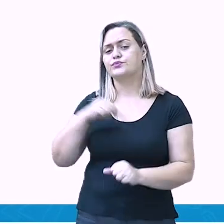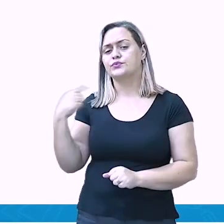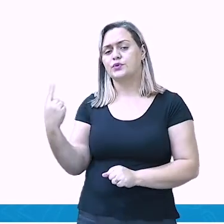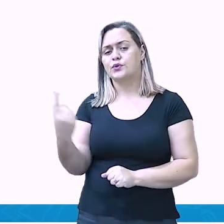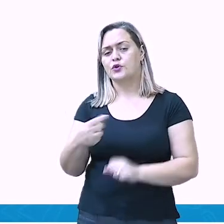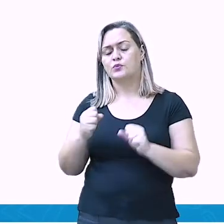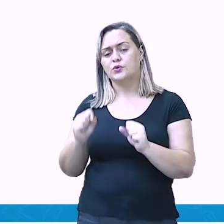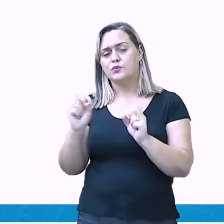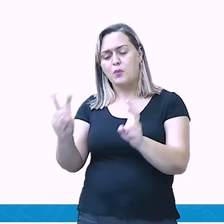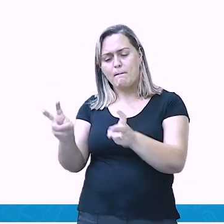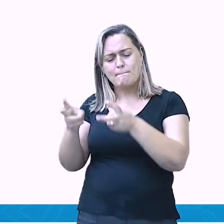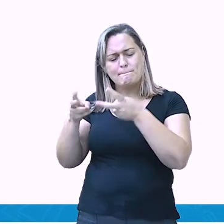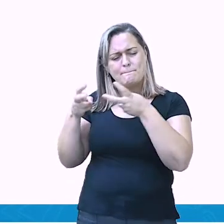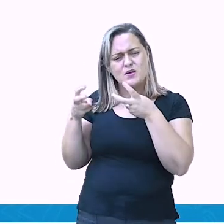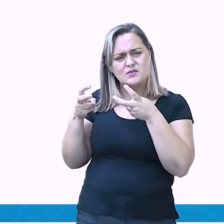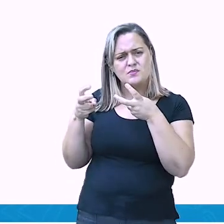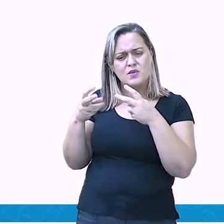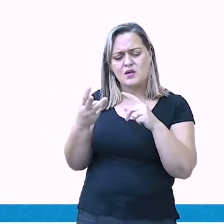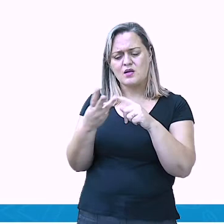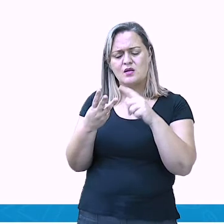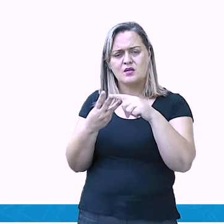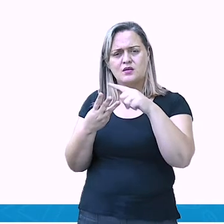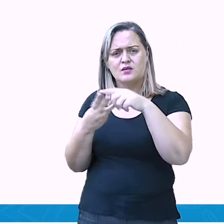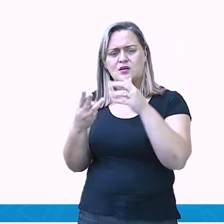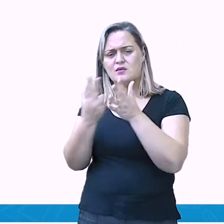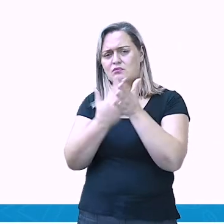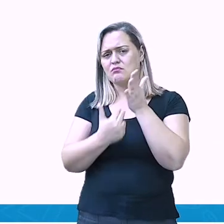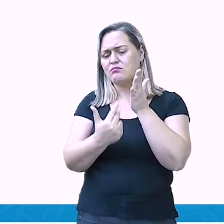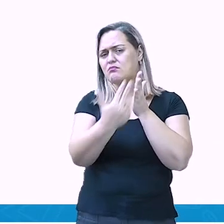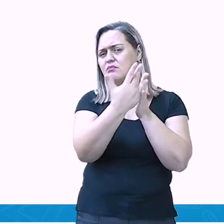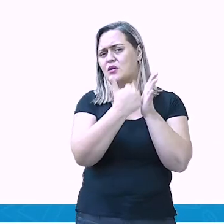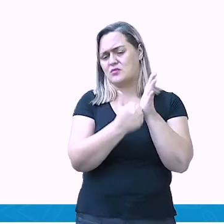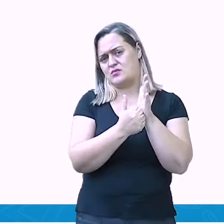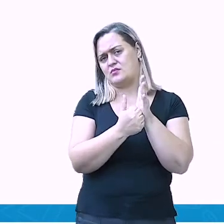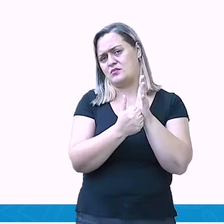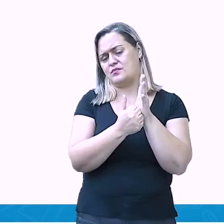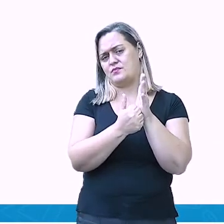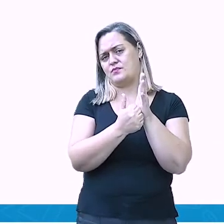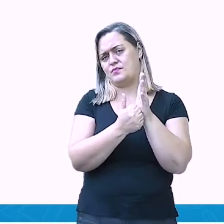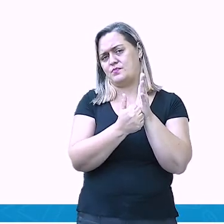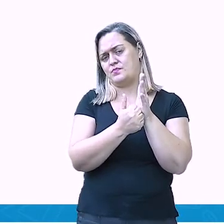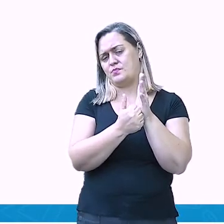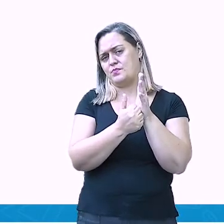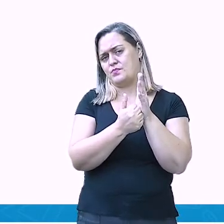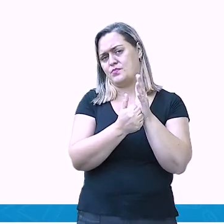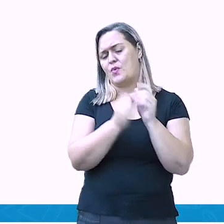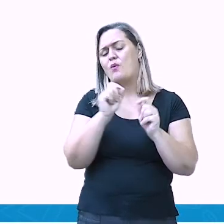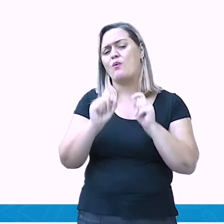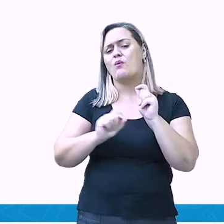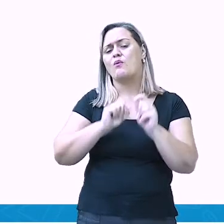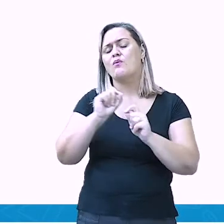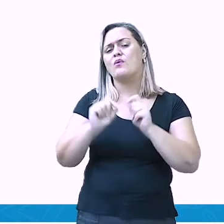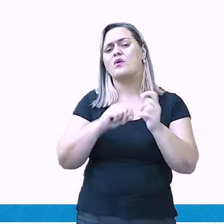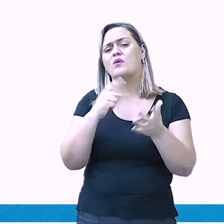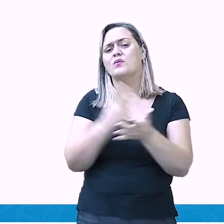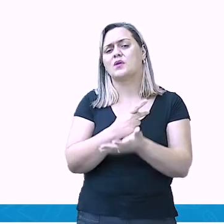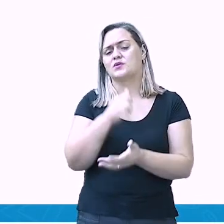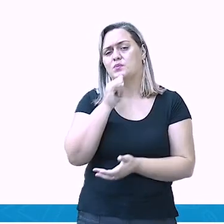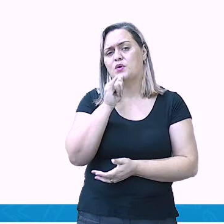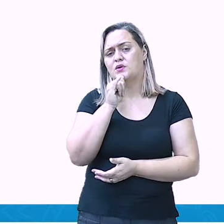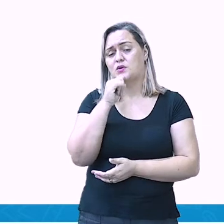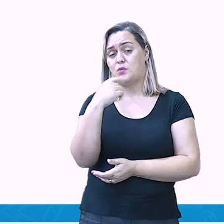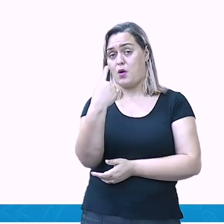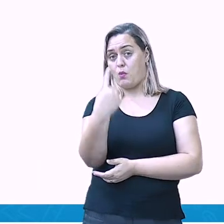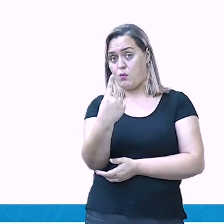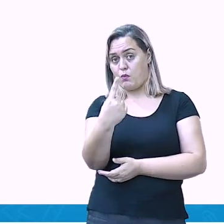paisagens mostradas na fotografia? O que a gente percebe aqui na fotografia 1, pessoal? Tem